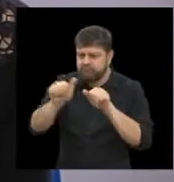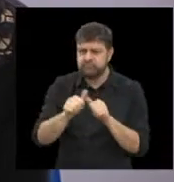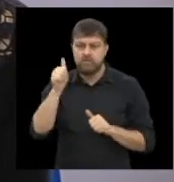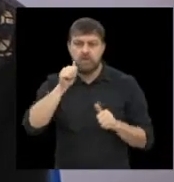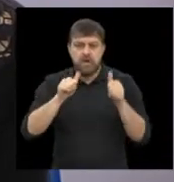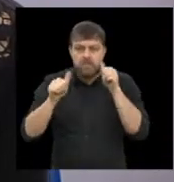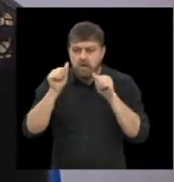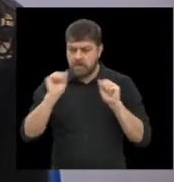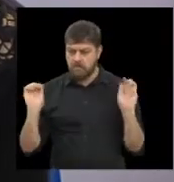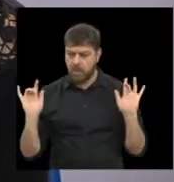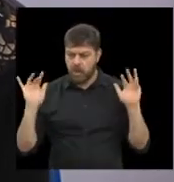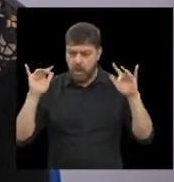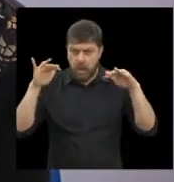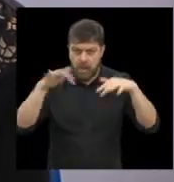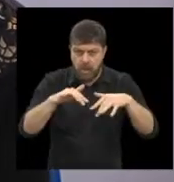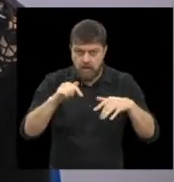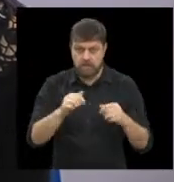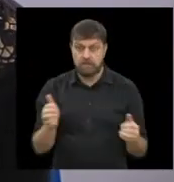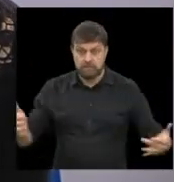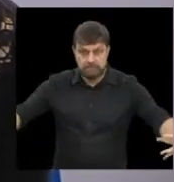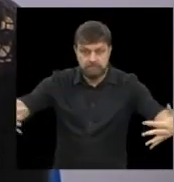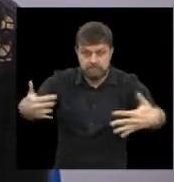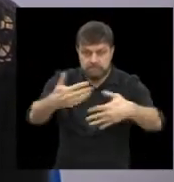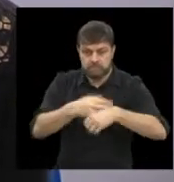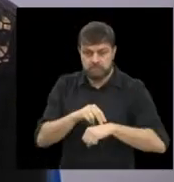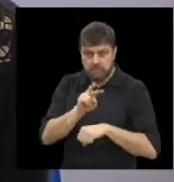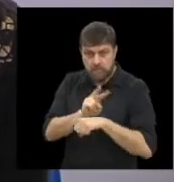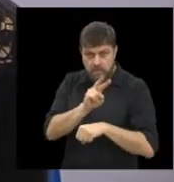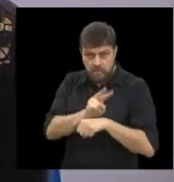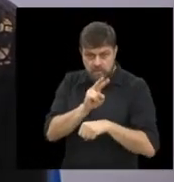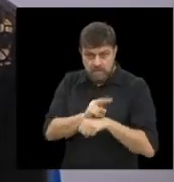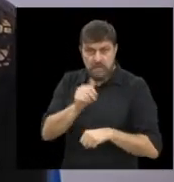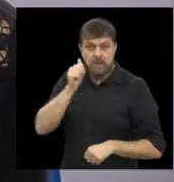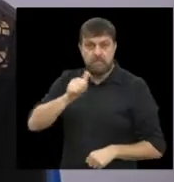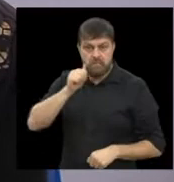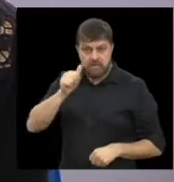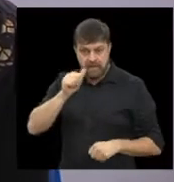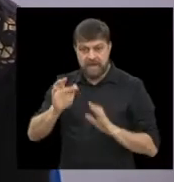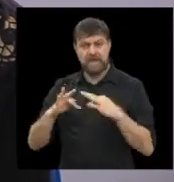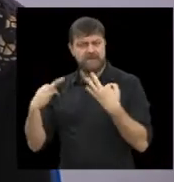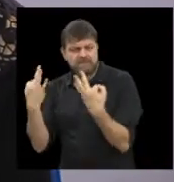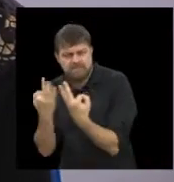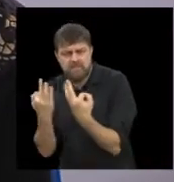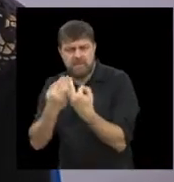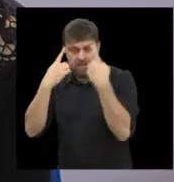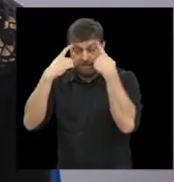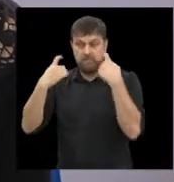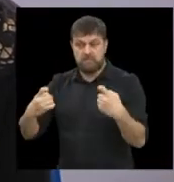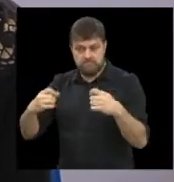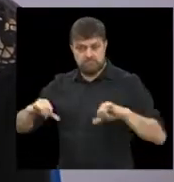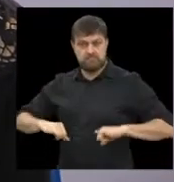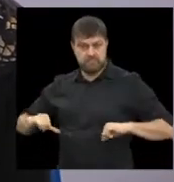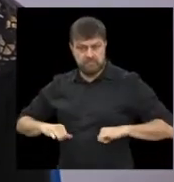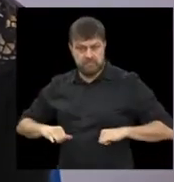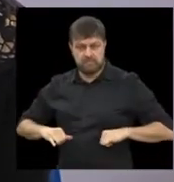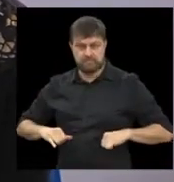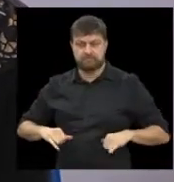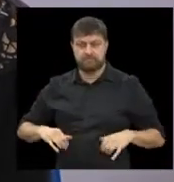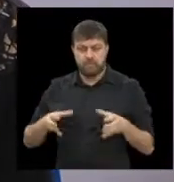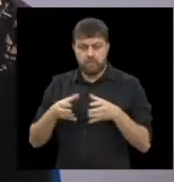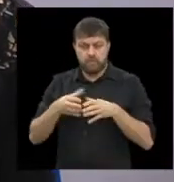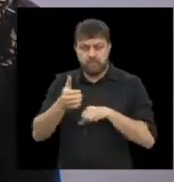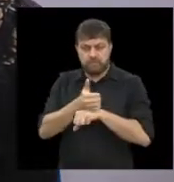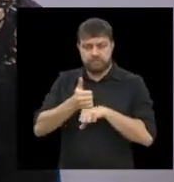precisavam ser acolhidas numa situação de violência doméstica e familiar. E a partir desse tanto, elas